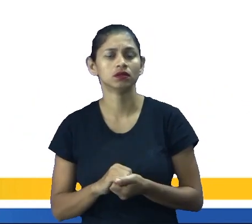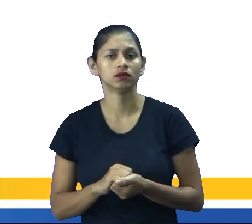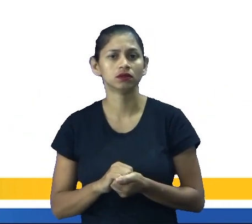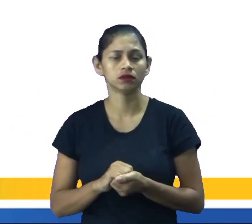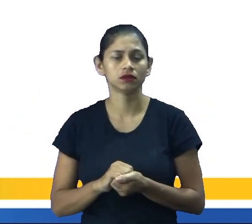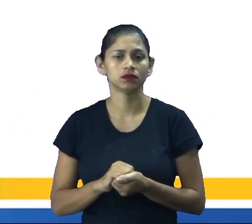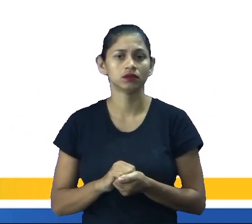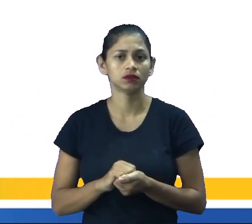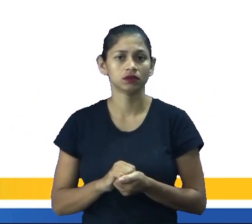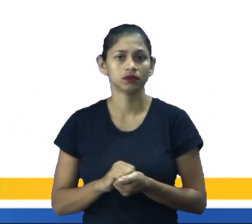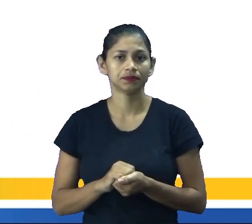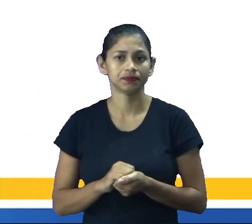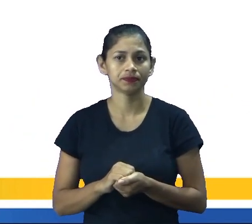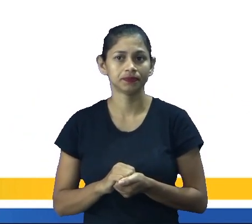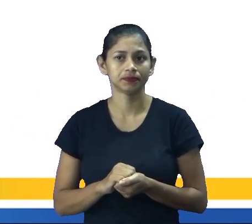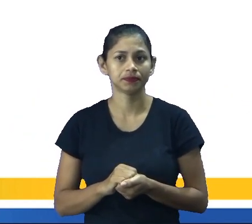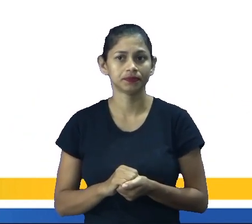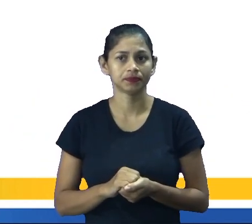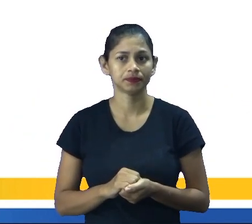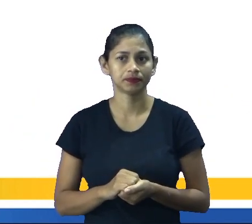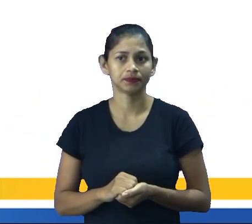passeatas também, enfim.